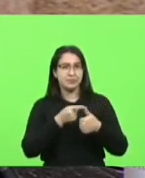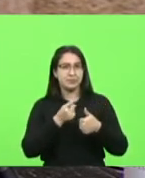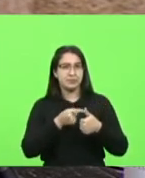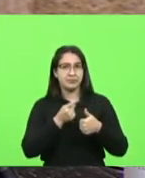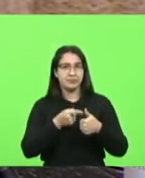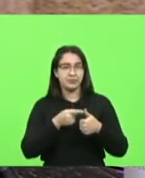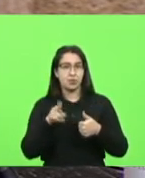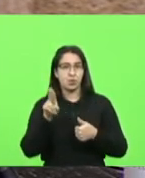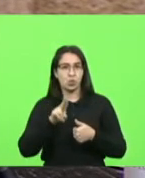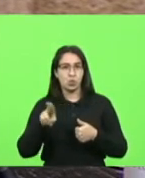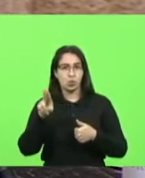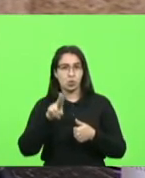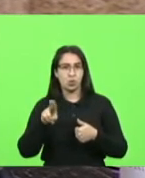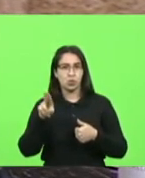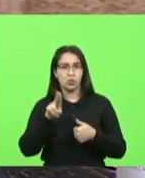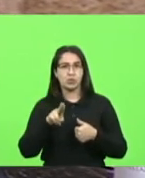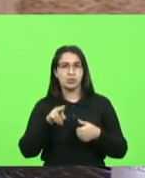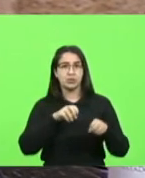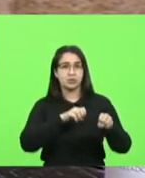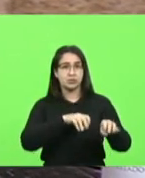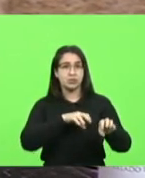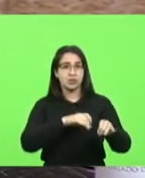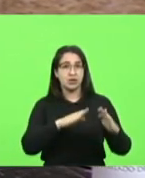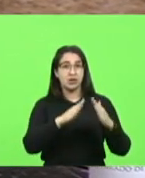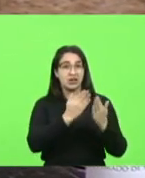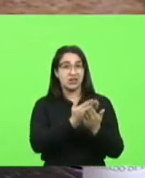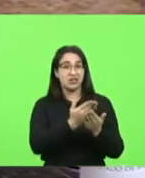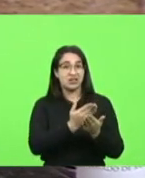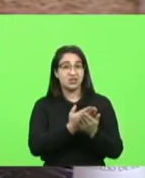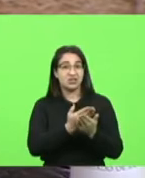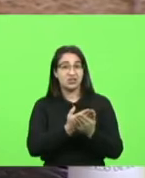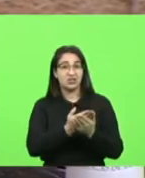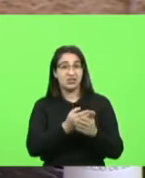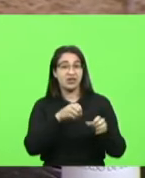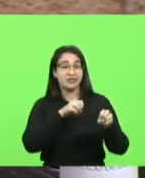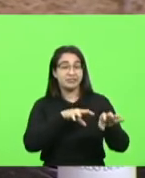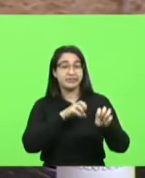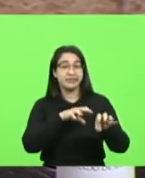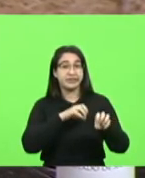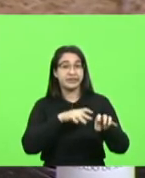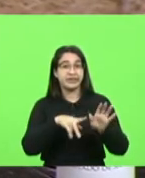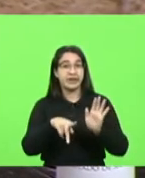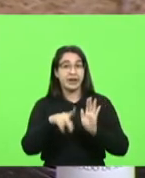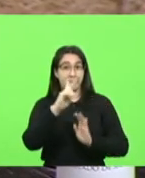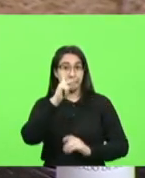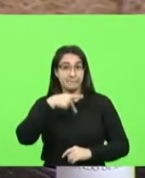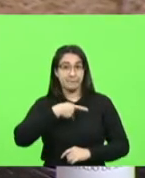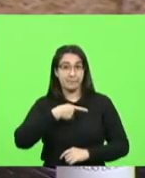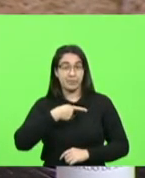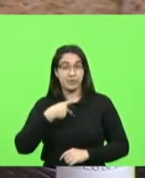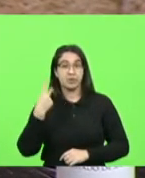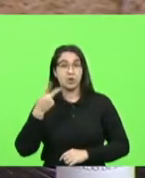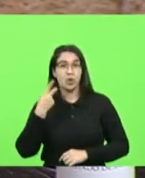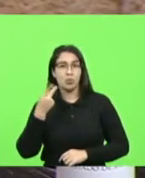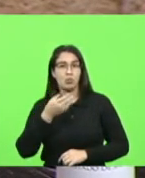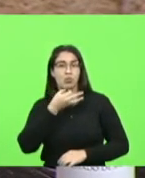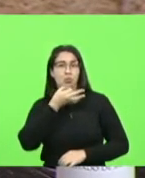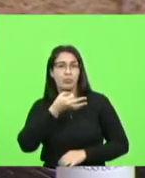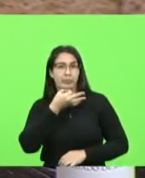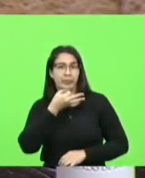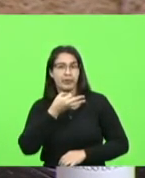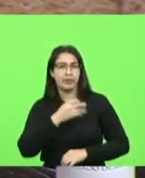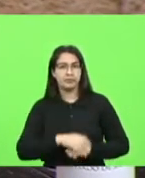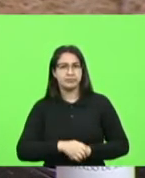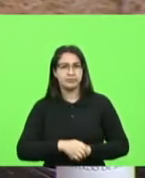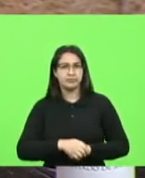cativa dos alunos para incutir nos alunos as suas próprias convicções políticas isso certamente não é conteúdo da base